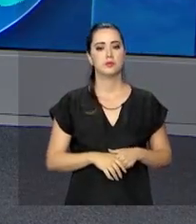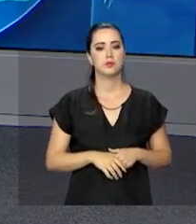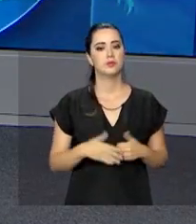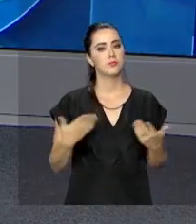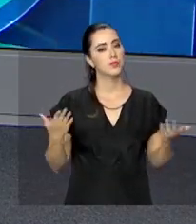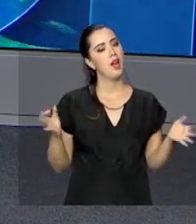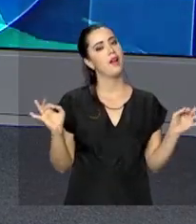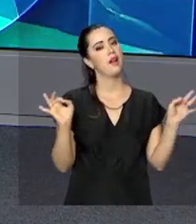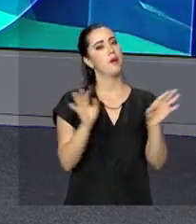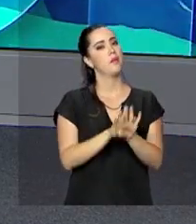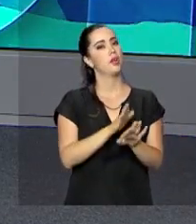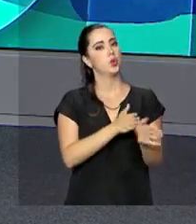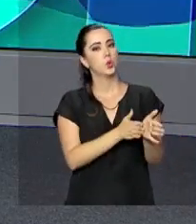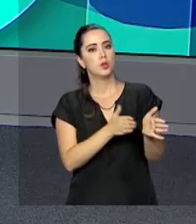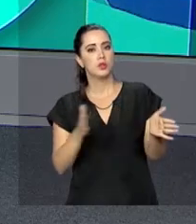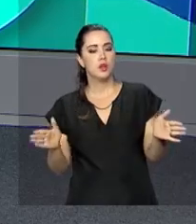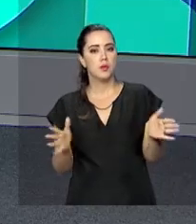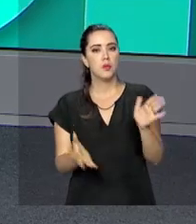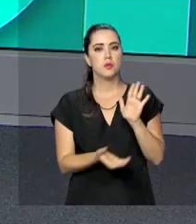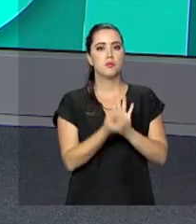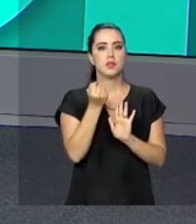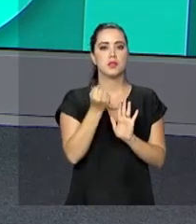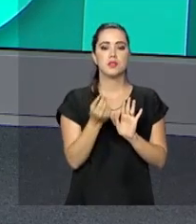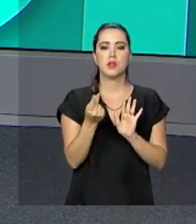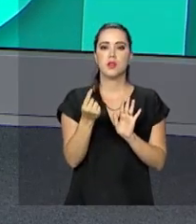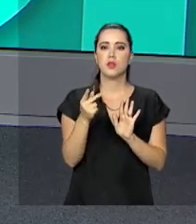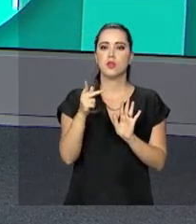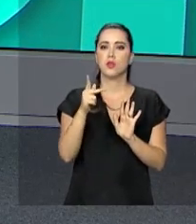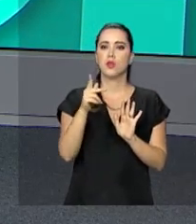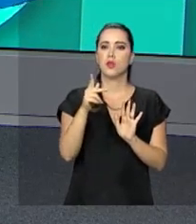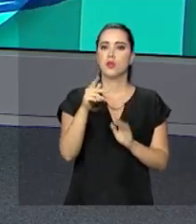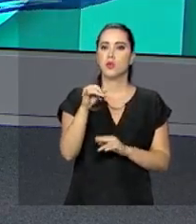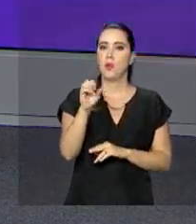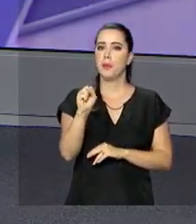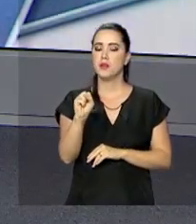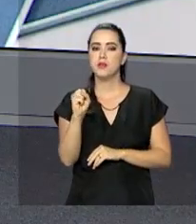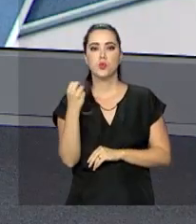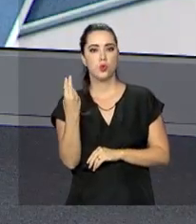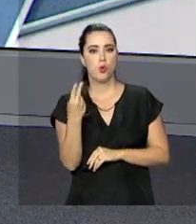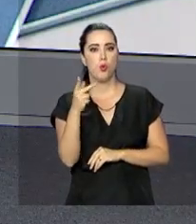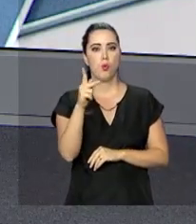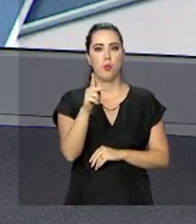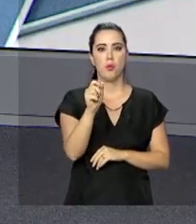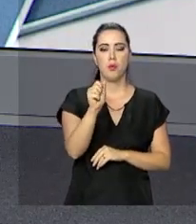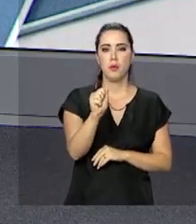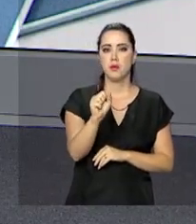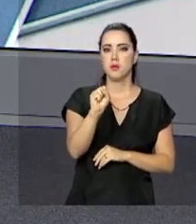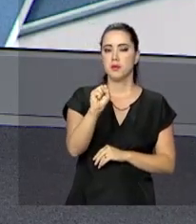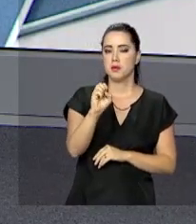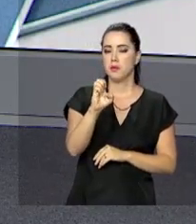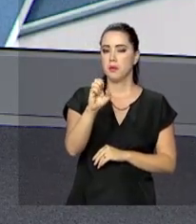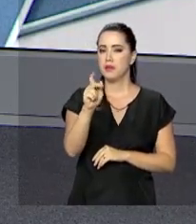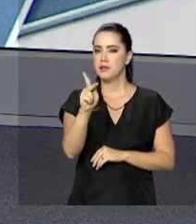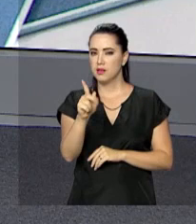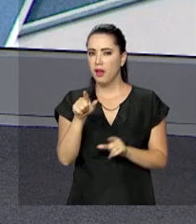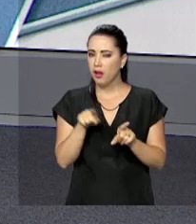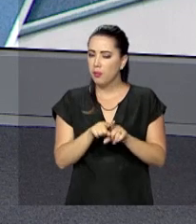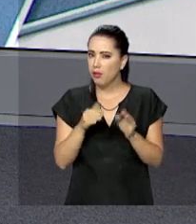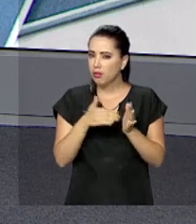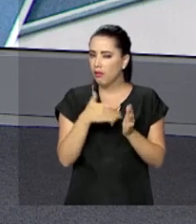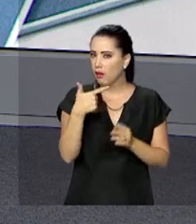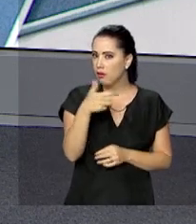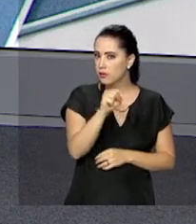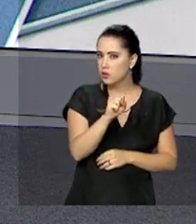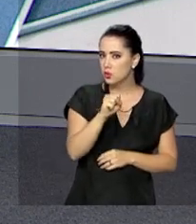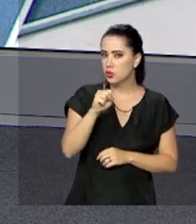E está acabando o prazo para saque das cotas do PIS-PASEP. Até 28 de setembro, trabalhadores com menos de 60